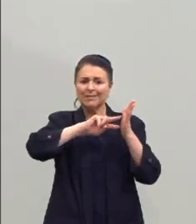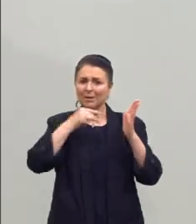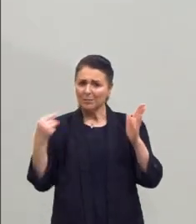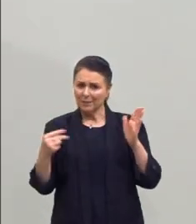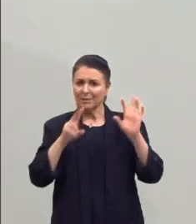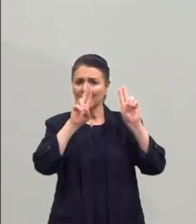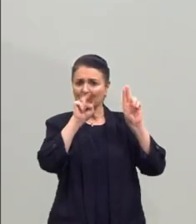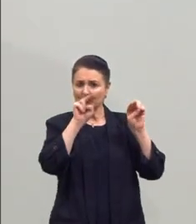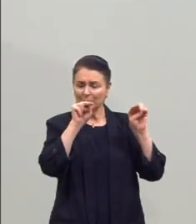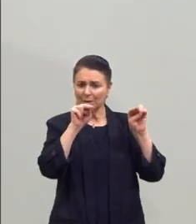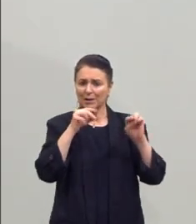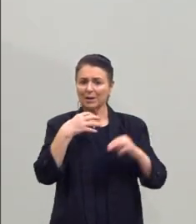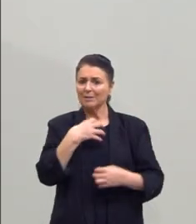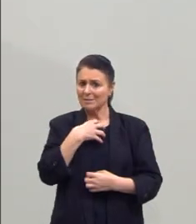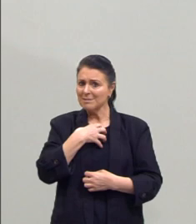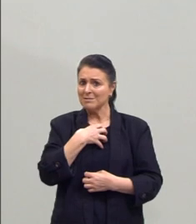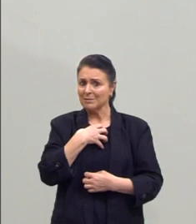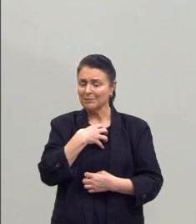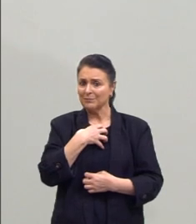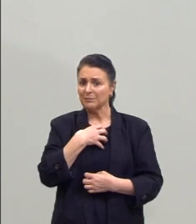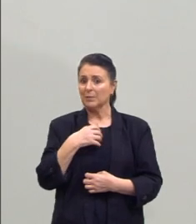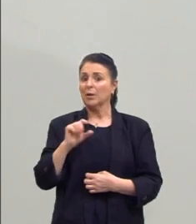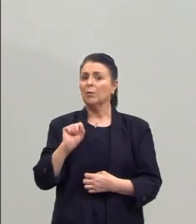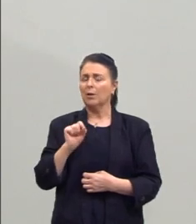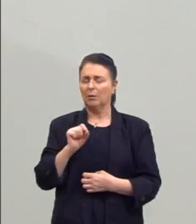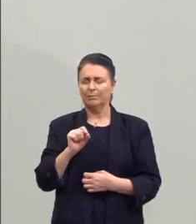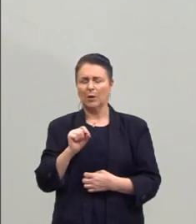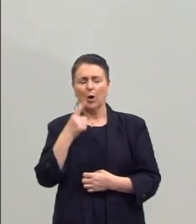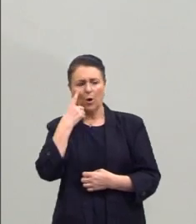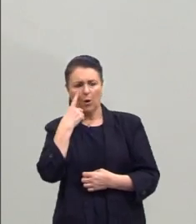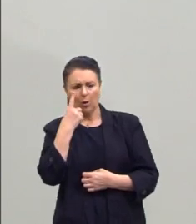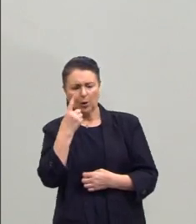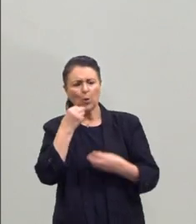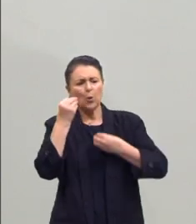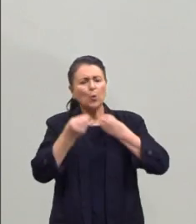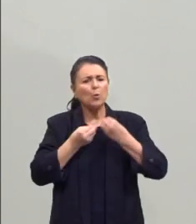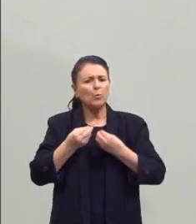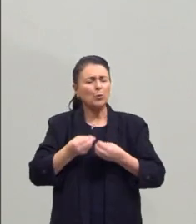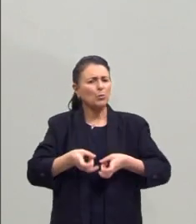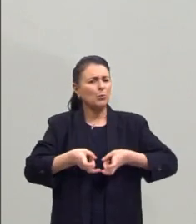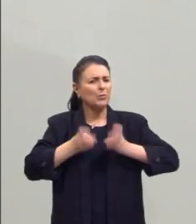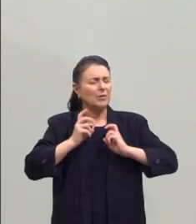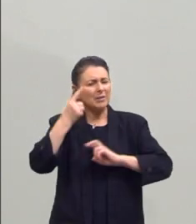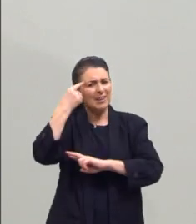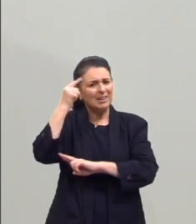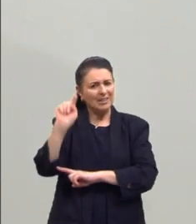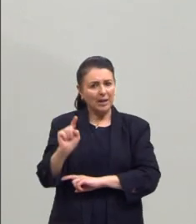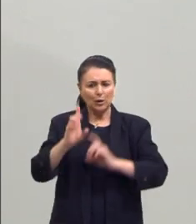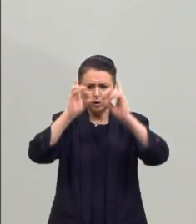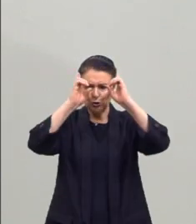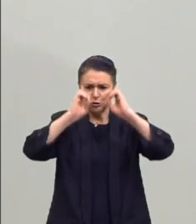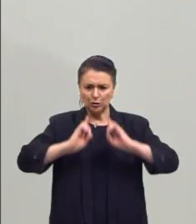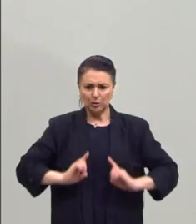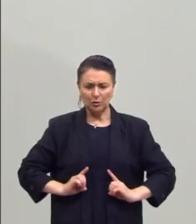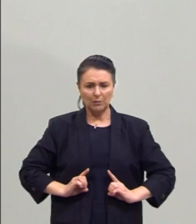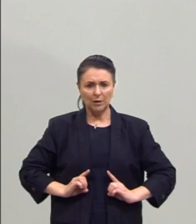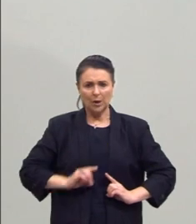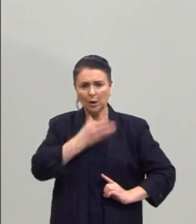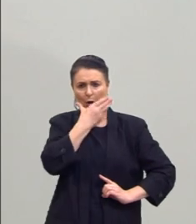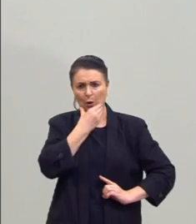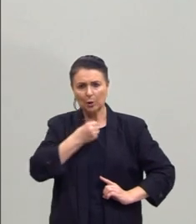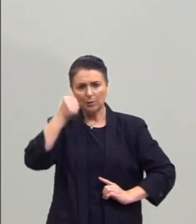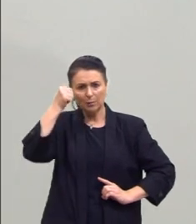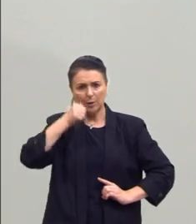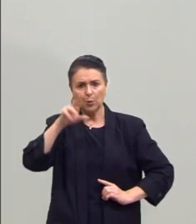esse tema era nesse sentido. que, olha só, mas como é que você olha para essa ideia de dignificar o homem através do trabalho?